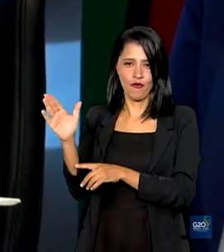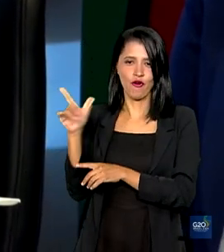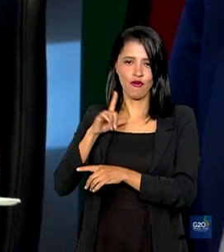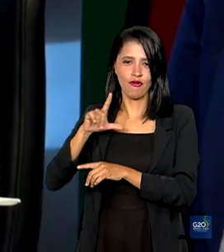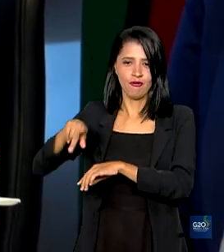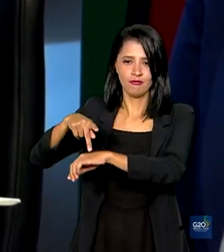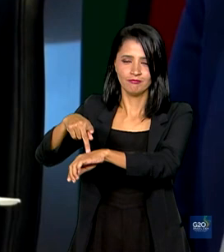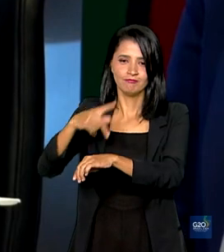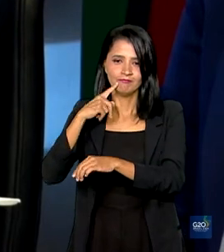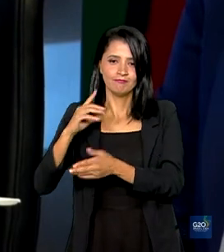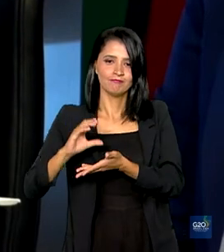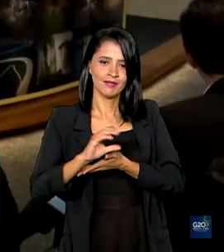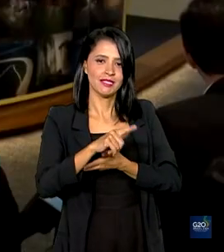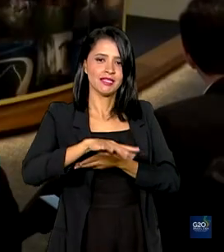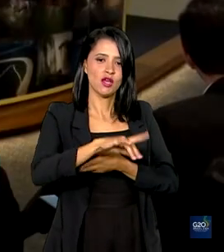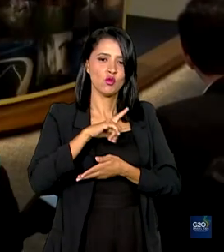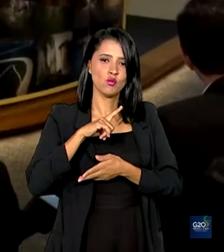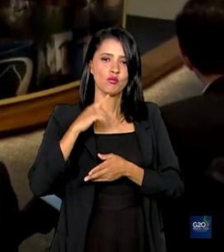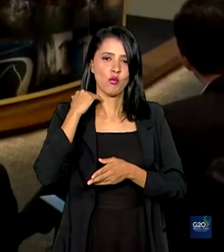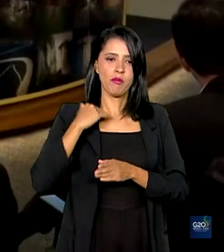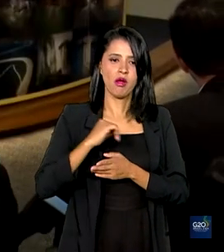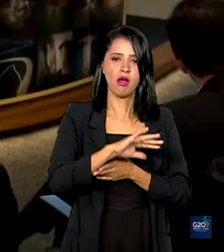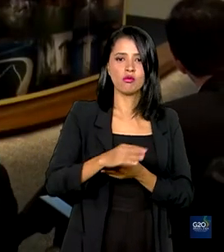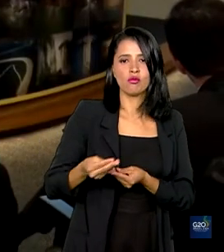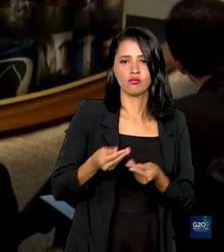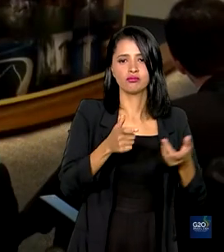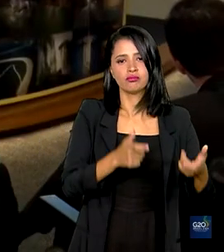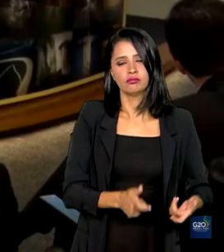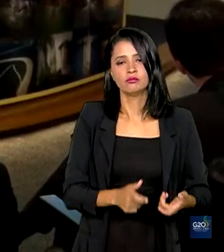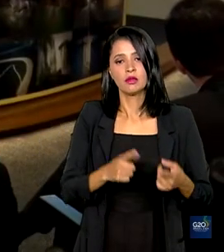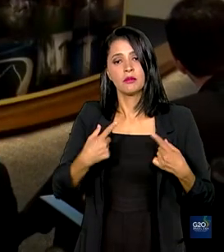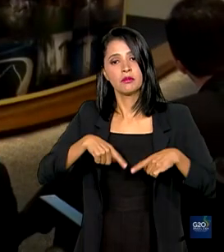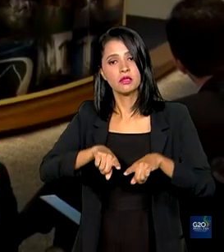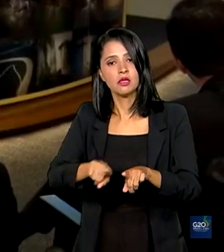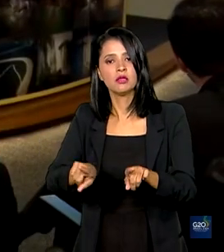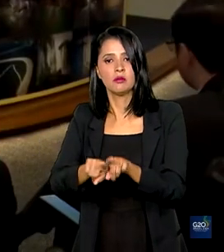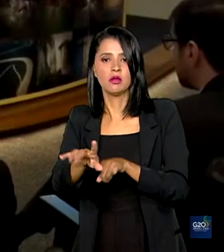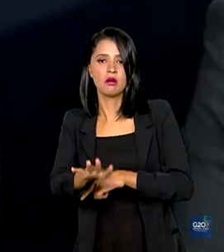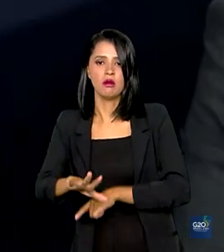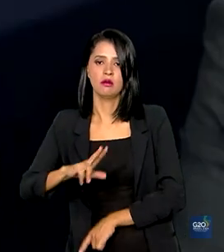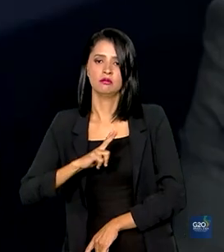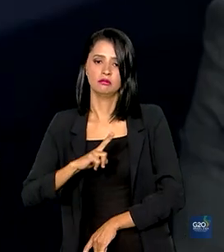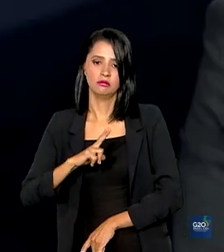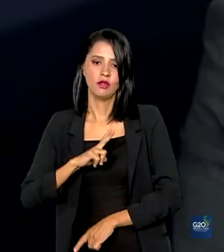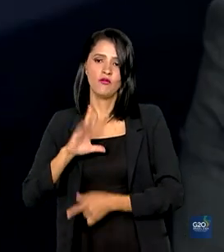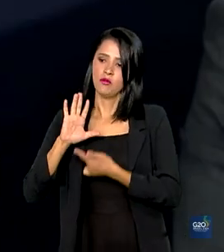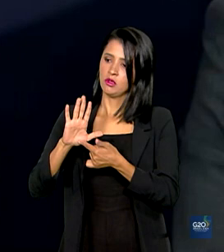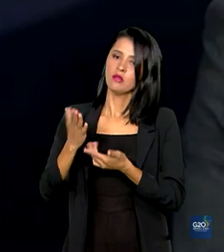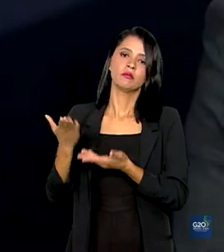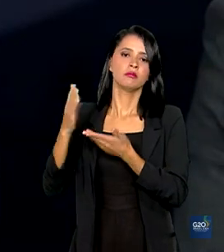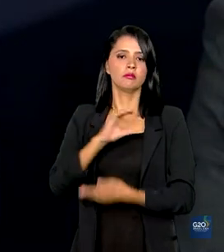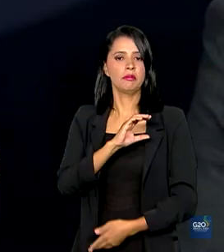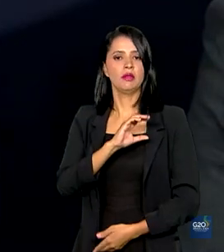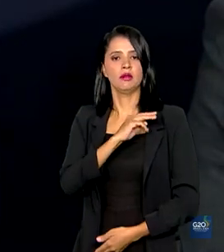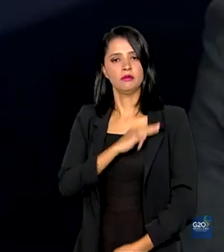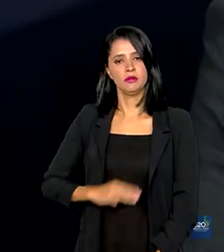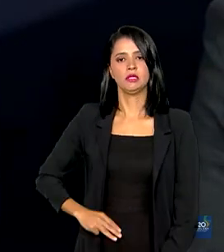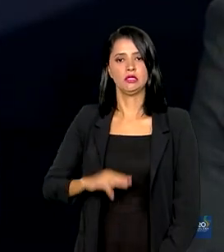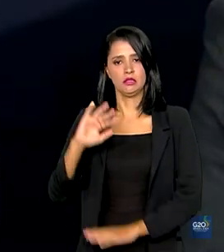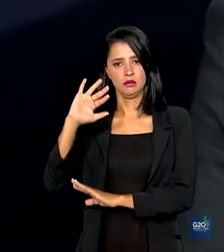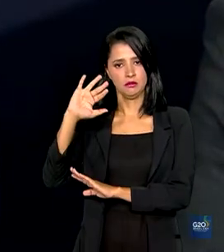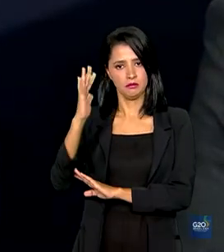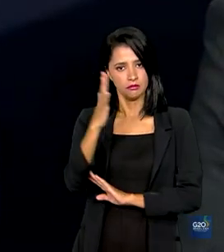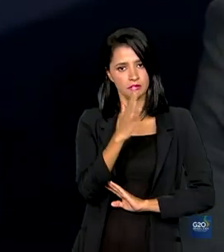instituições financeiras locais. A parceria com o setor privado foi destacada pela ministra do Meio Ambiente. O